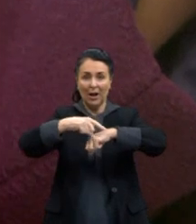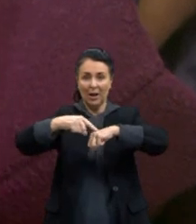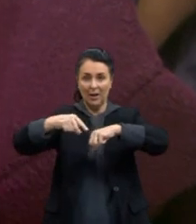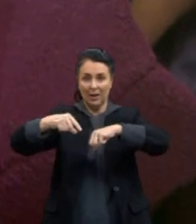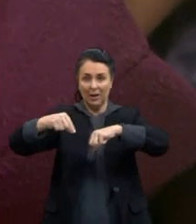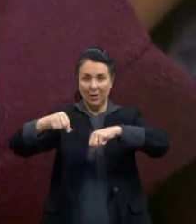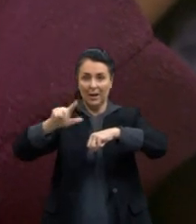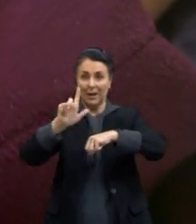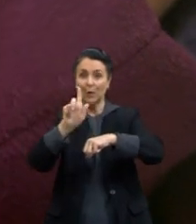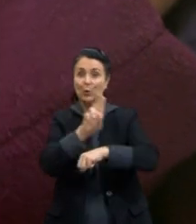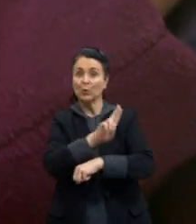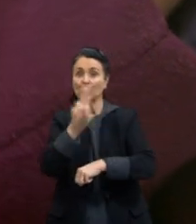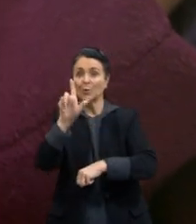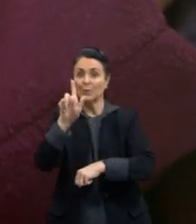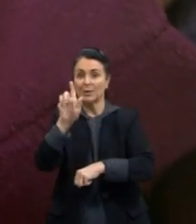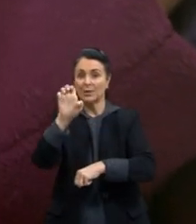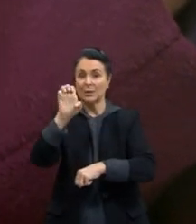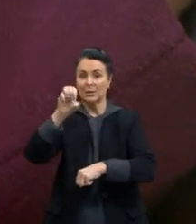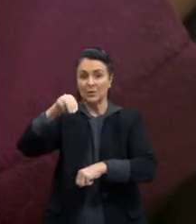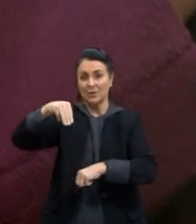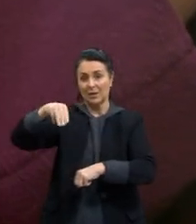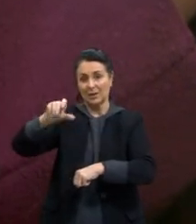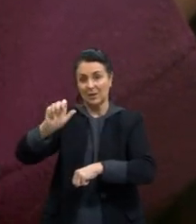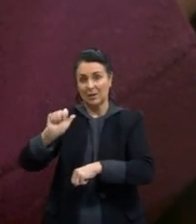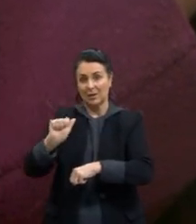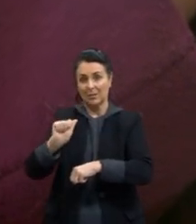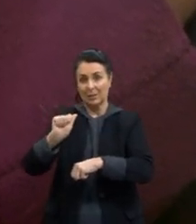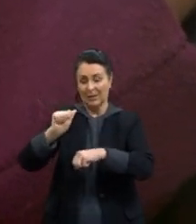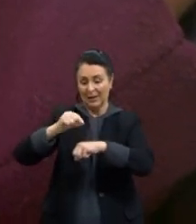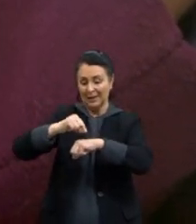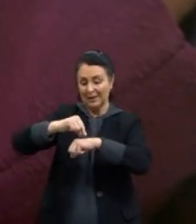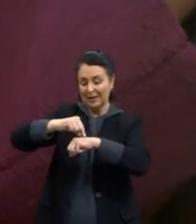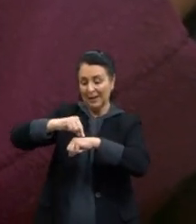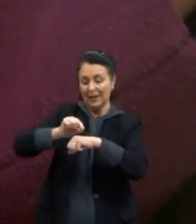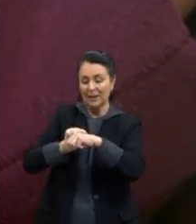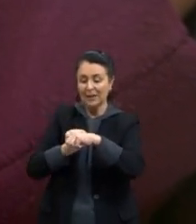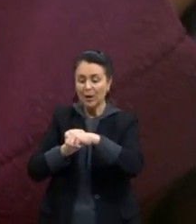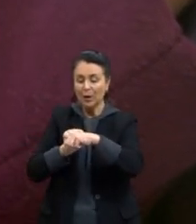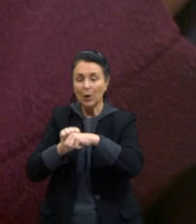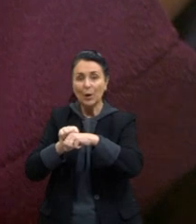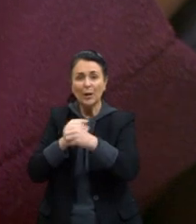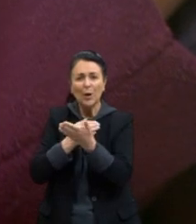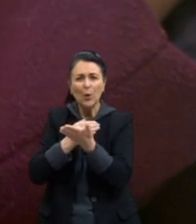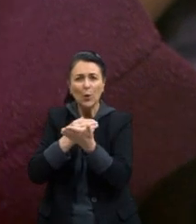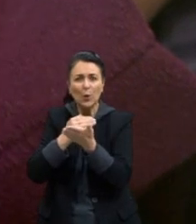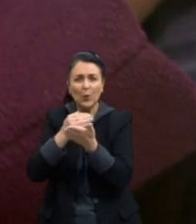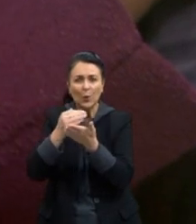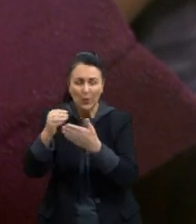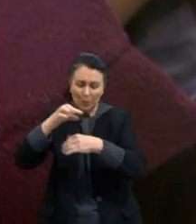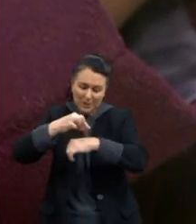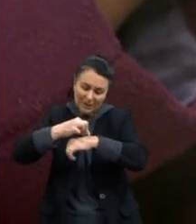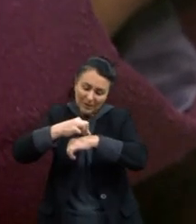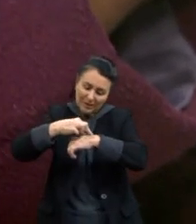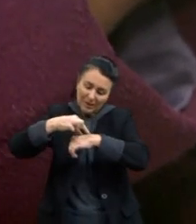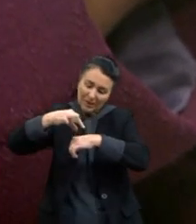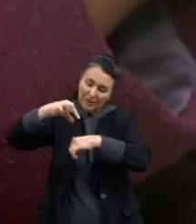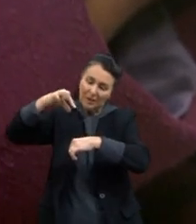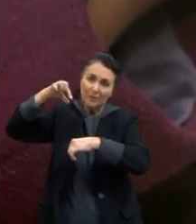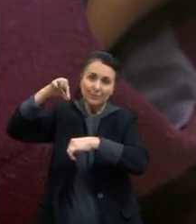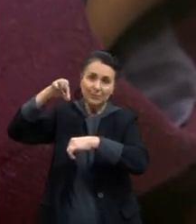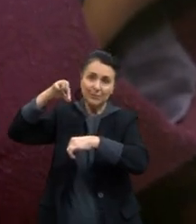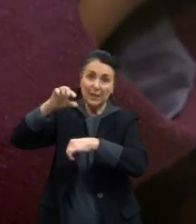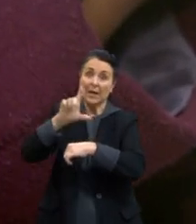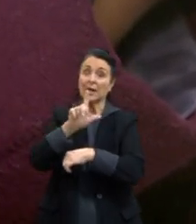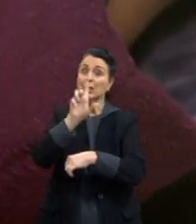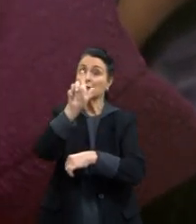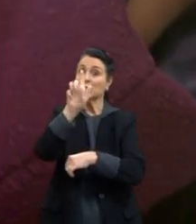chama gema. A parte que está saindo, a folha se chama gema. Essa aqui é uma gema lateral.